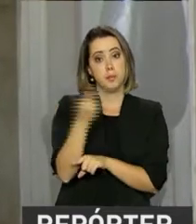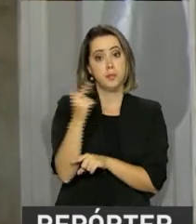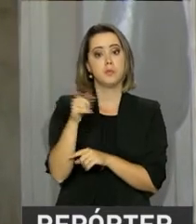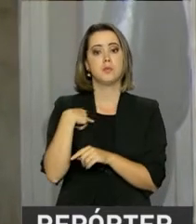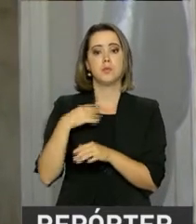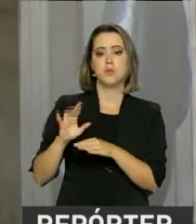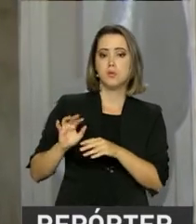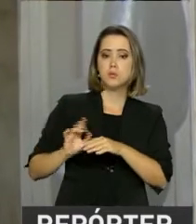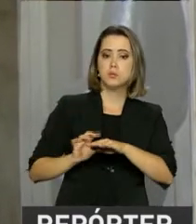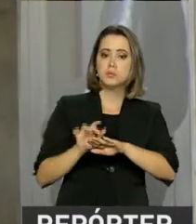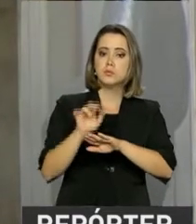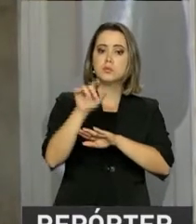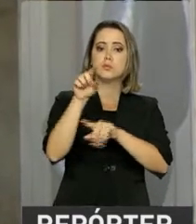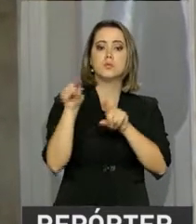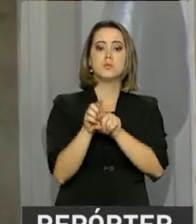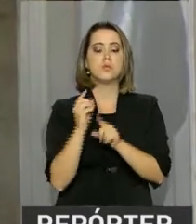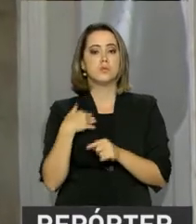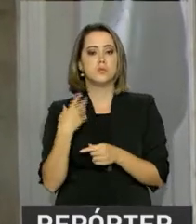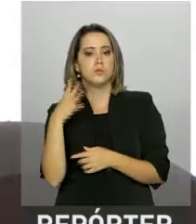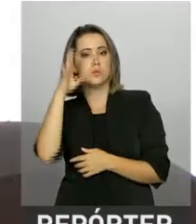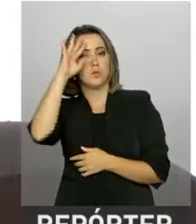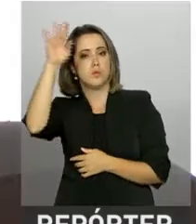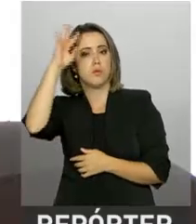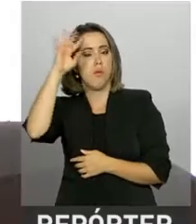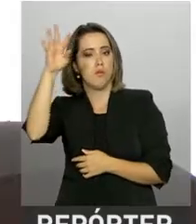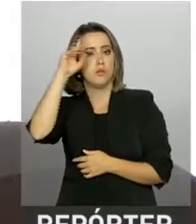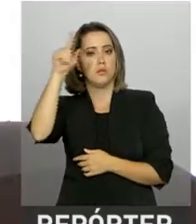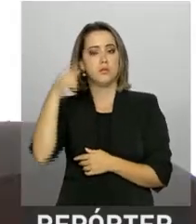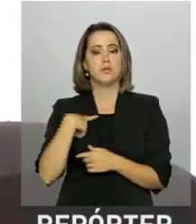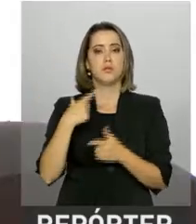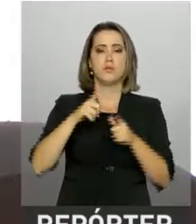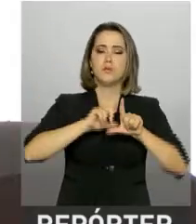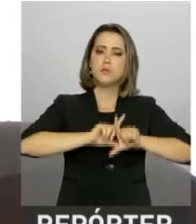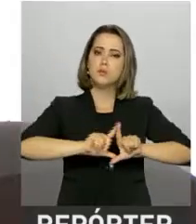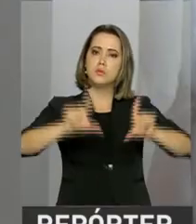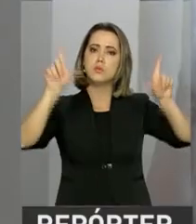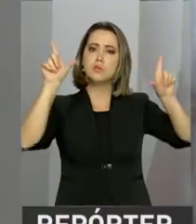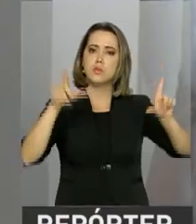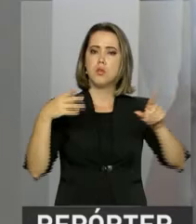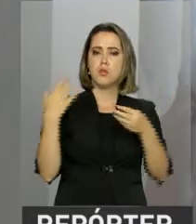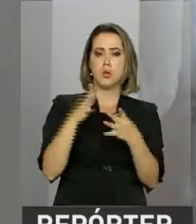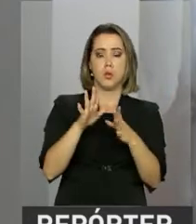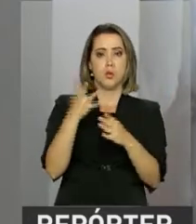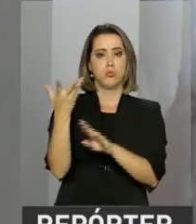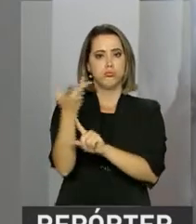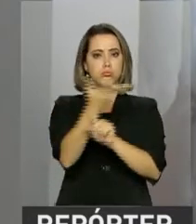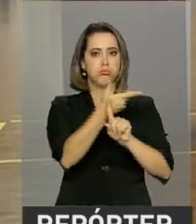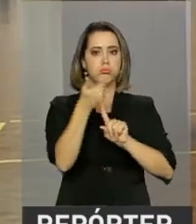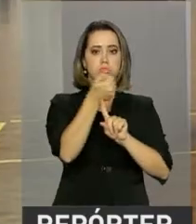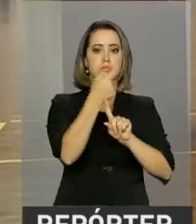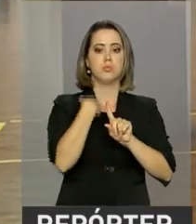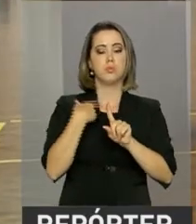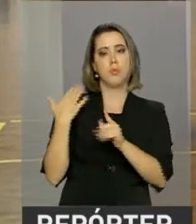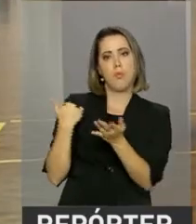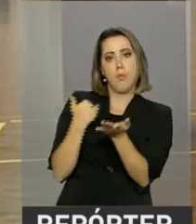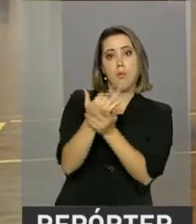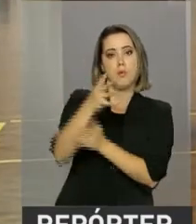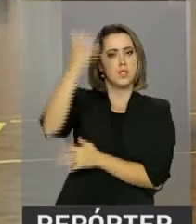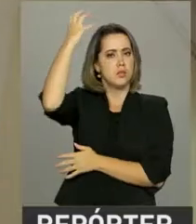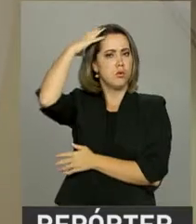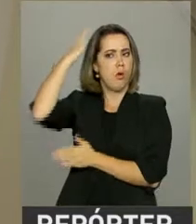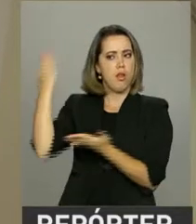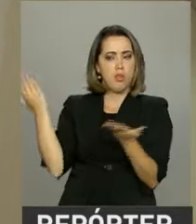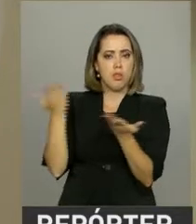escadarias do prédio nos levam a uma viagem no tempo, com esculturas e obras que retratam desde a época do Império até os dias